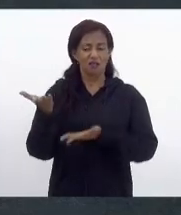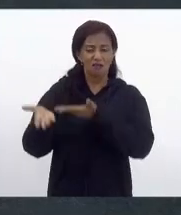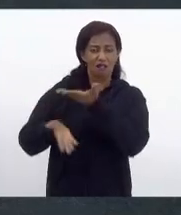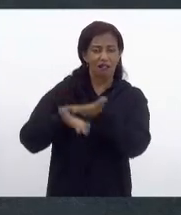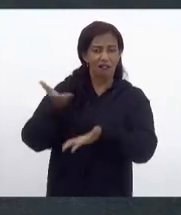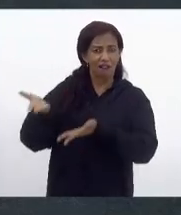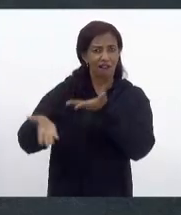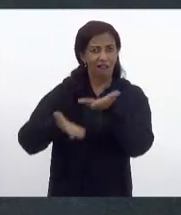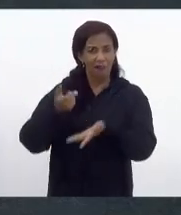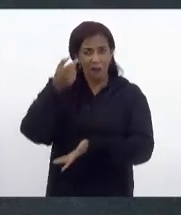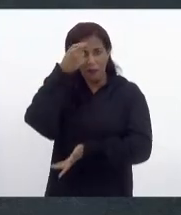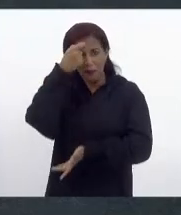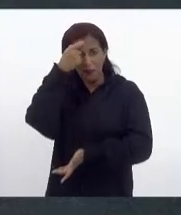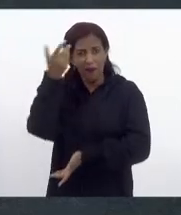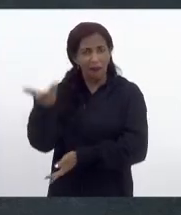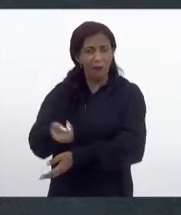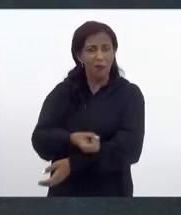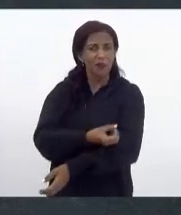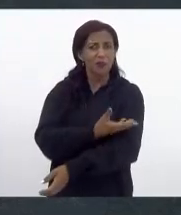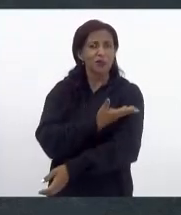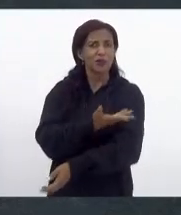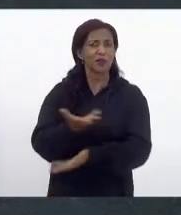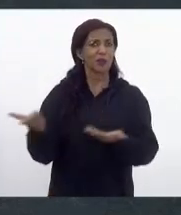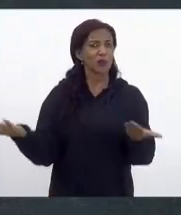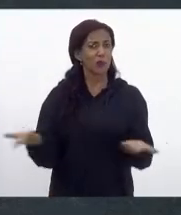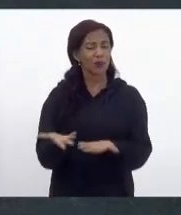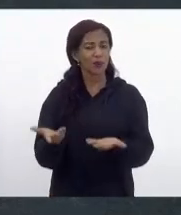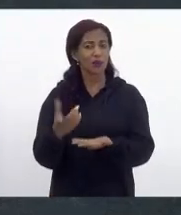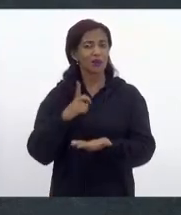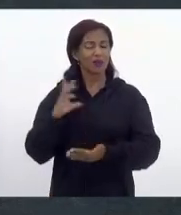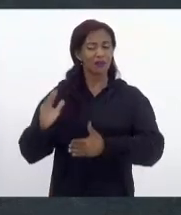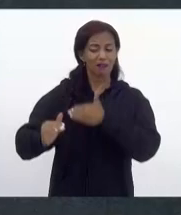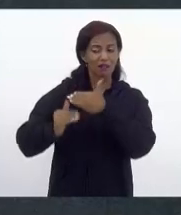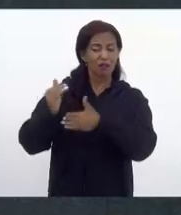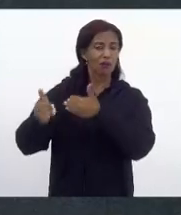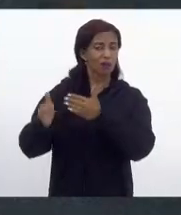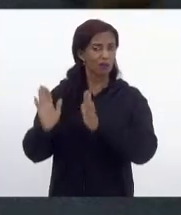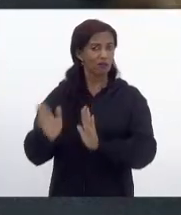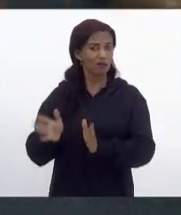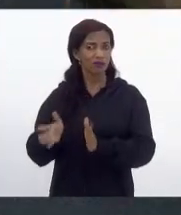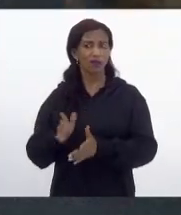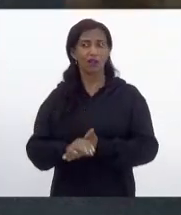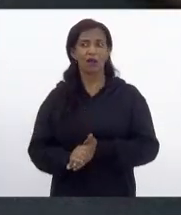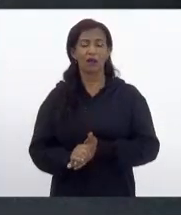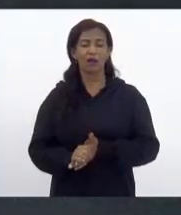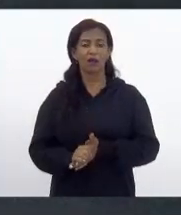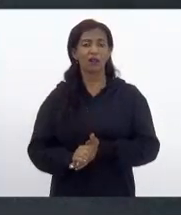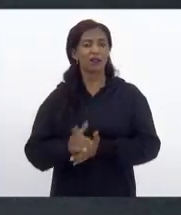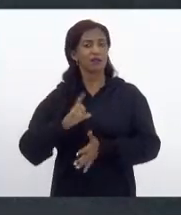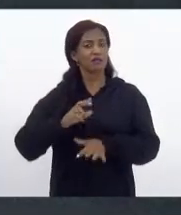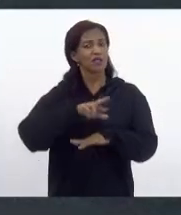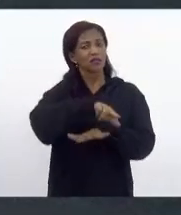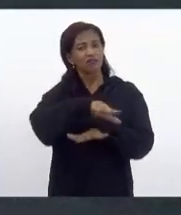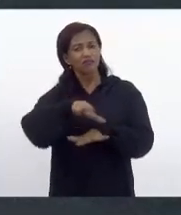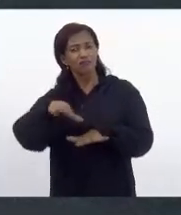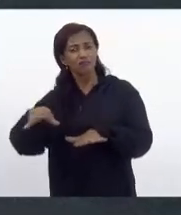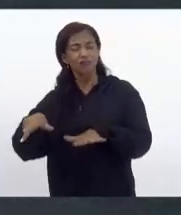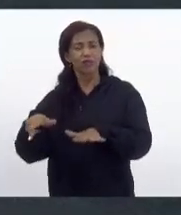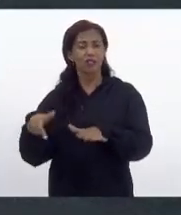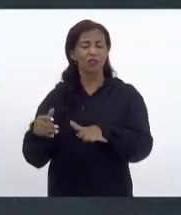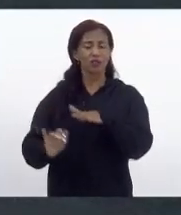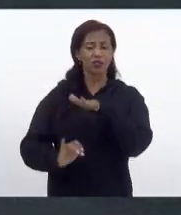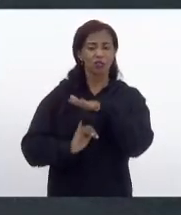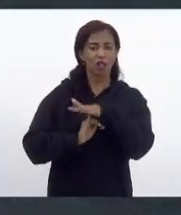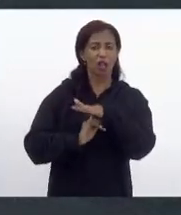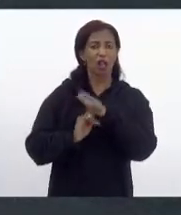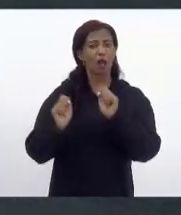-emocionais, hoje, elas evoluíram bastante e tem diversas instituições que